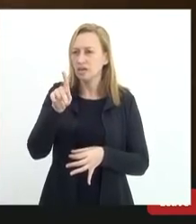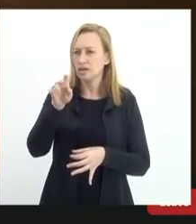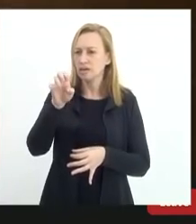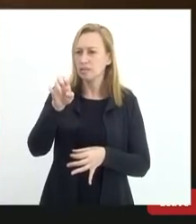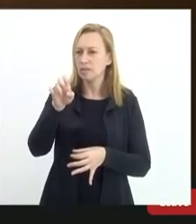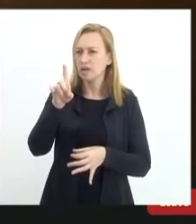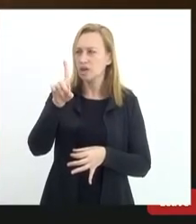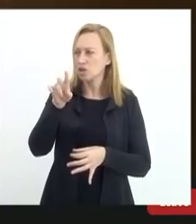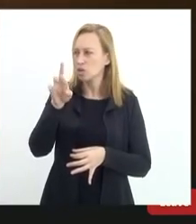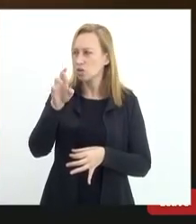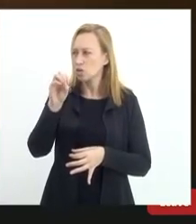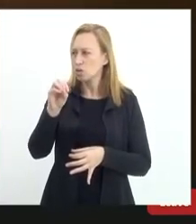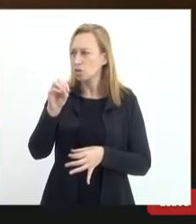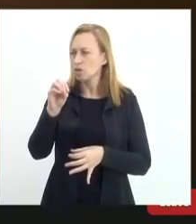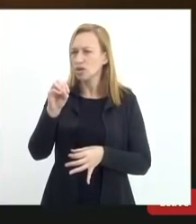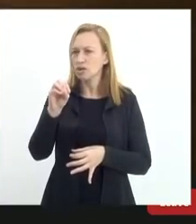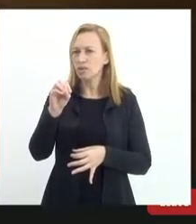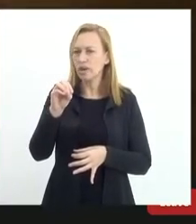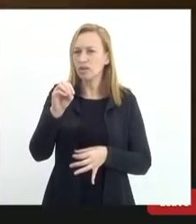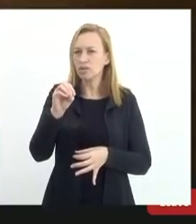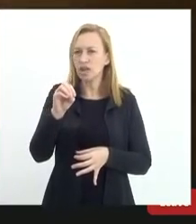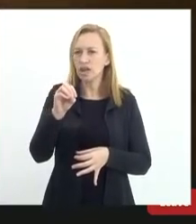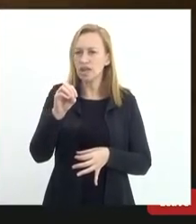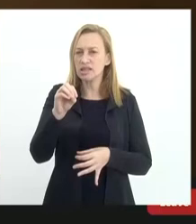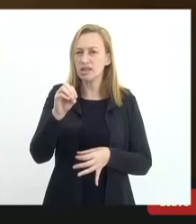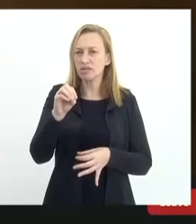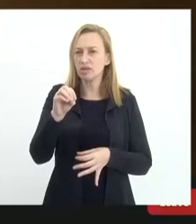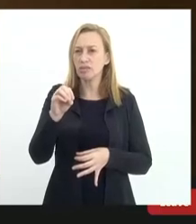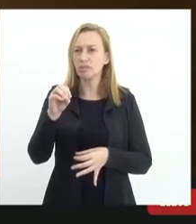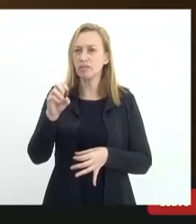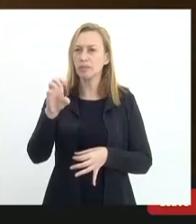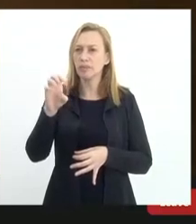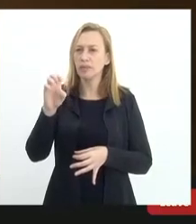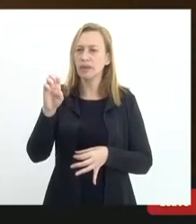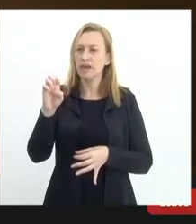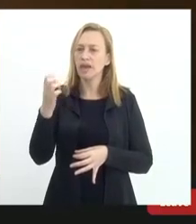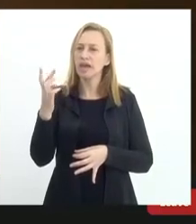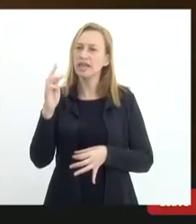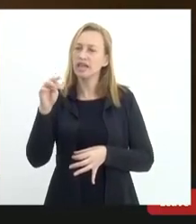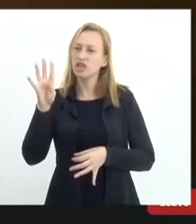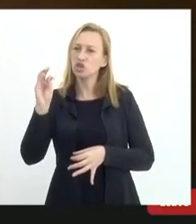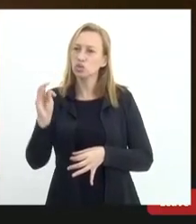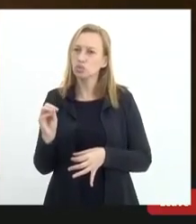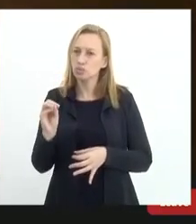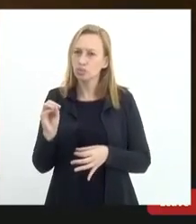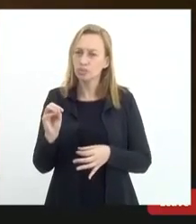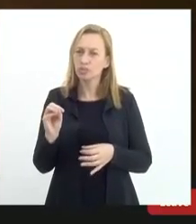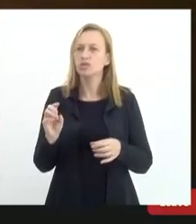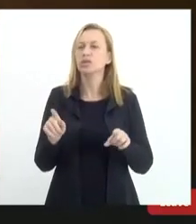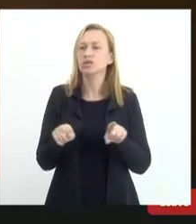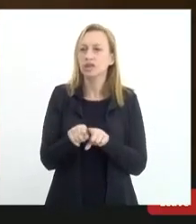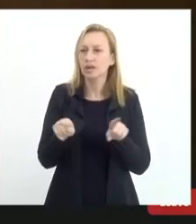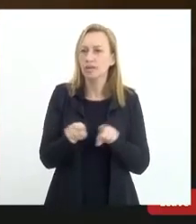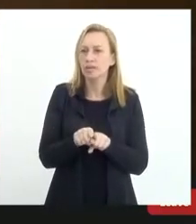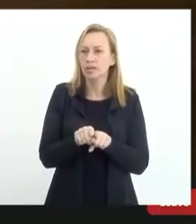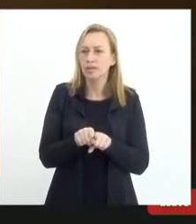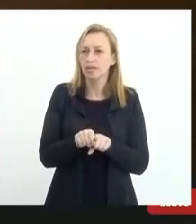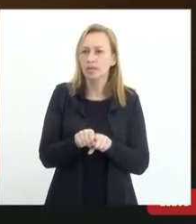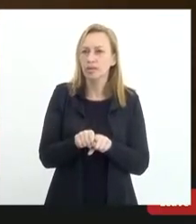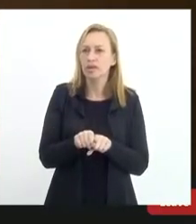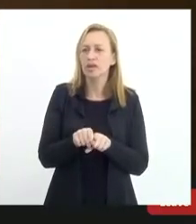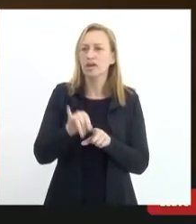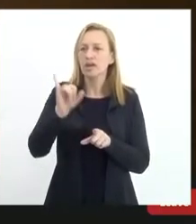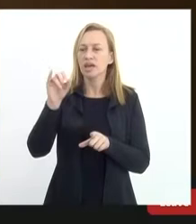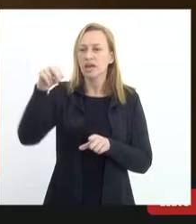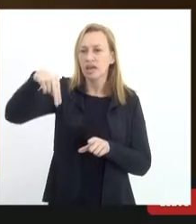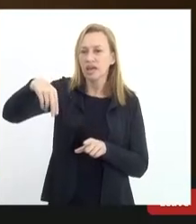desta audiência pública, conversando com uma pessoa, o coordenador do Banco de Sangue, do Betinho,